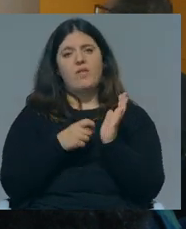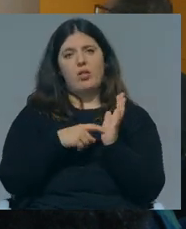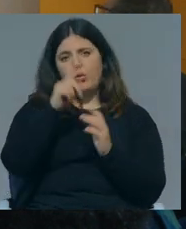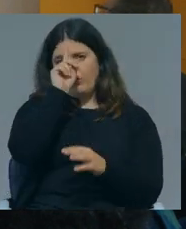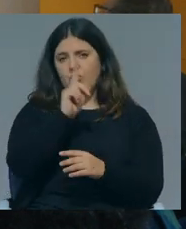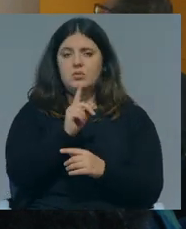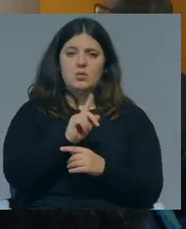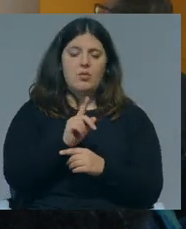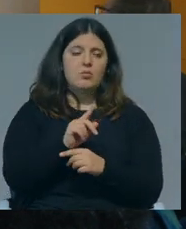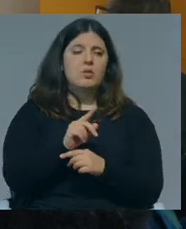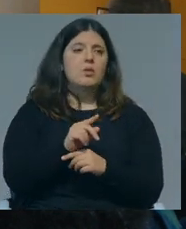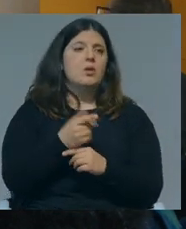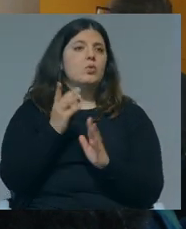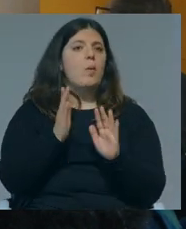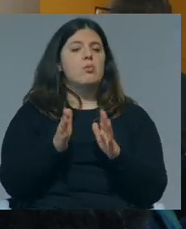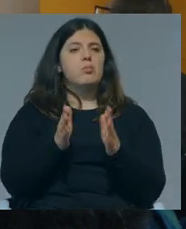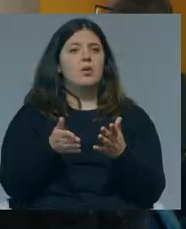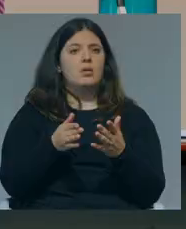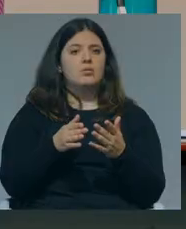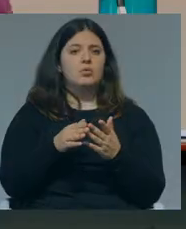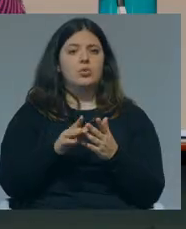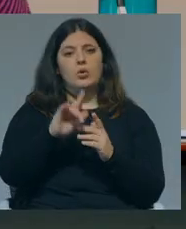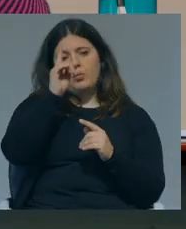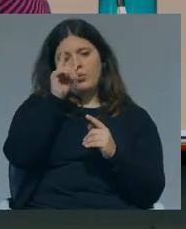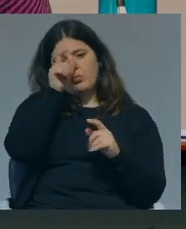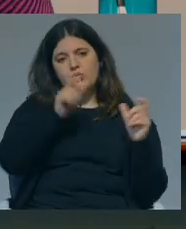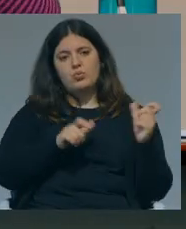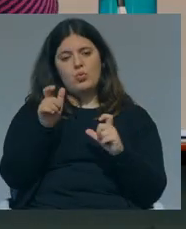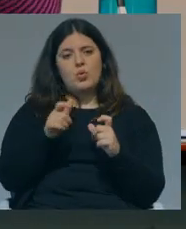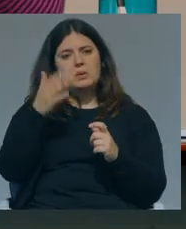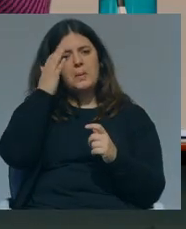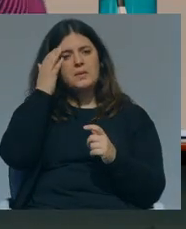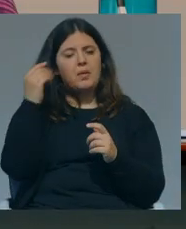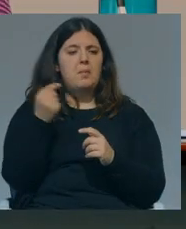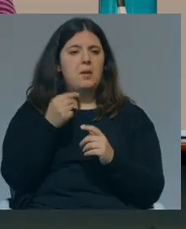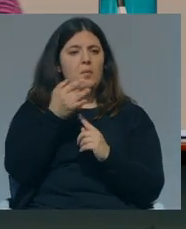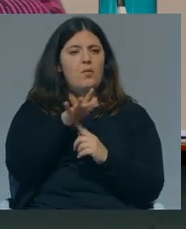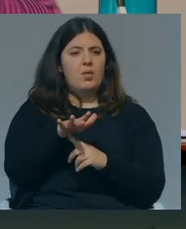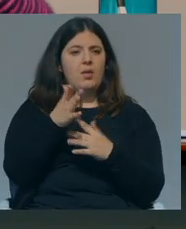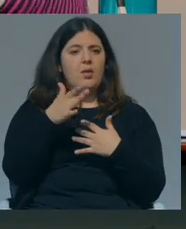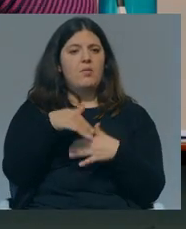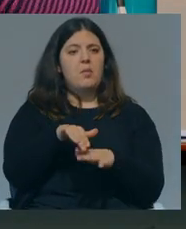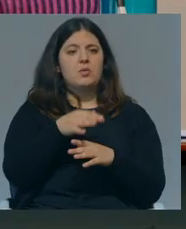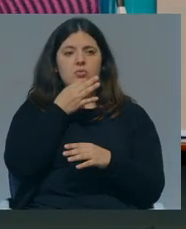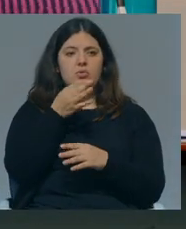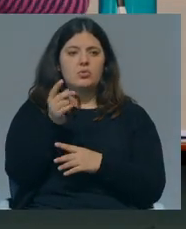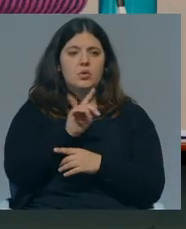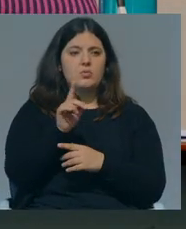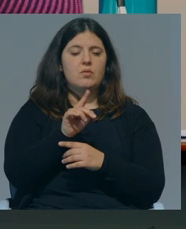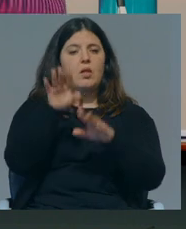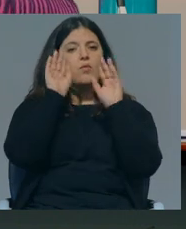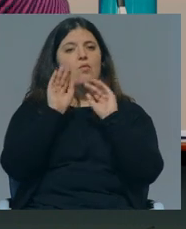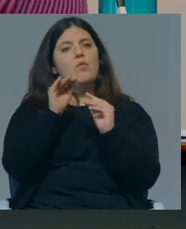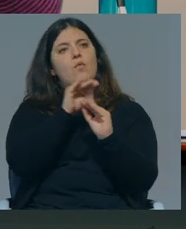professores, não é? Porque isso não tem, não precisas de pessoas com o mínimo de capacidade formativa e tal, mas não é, não estamos a falar de